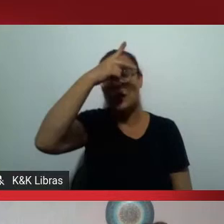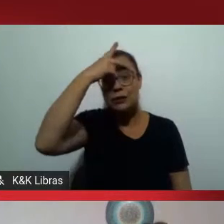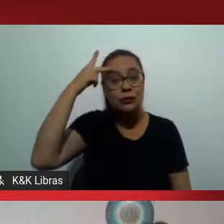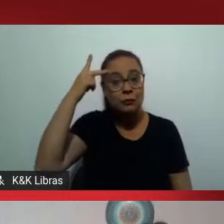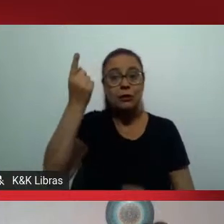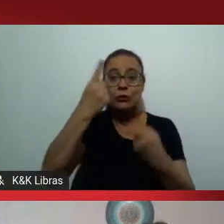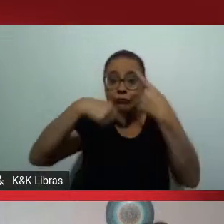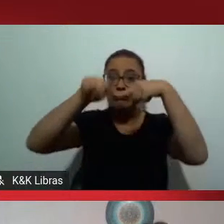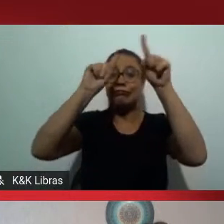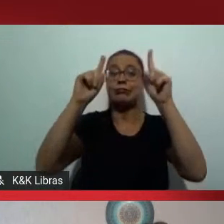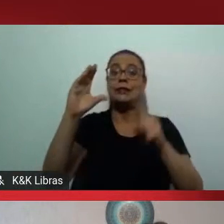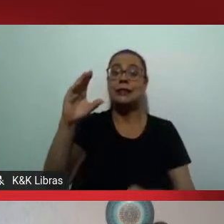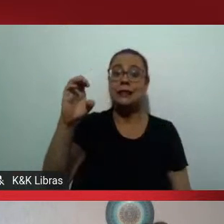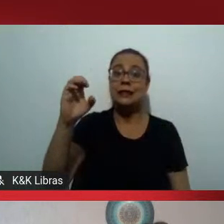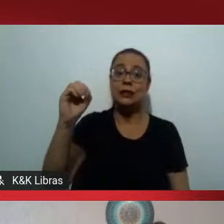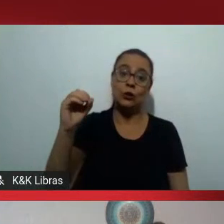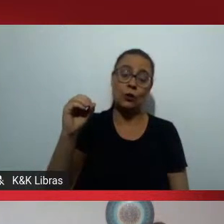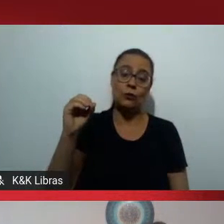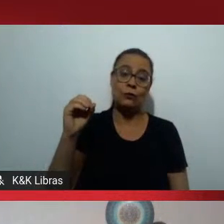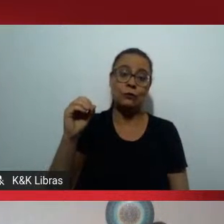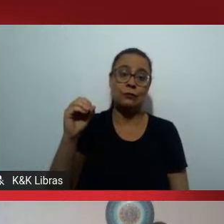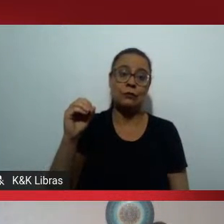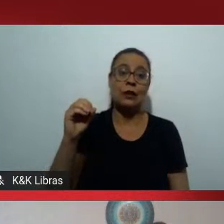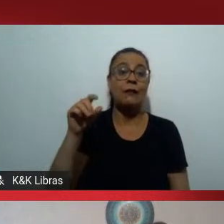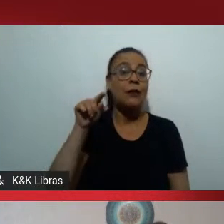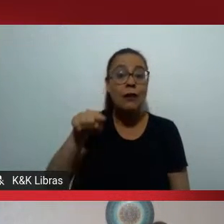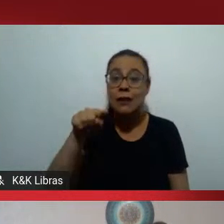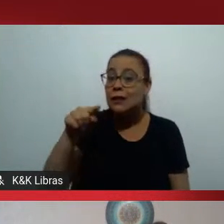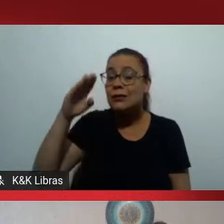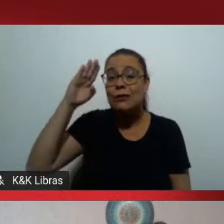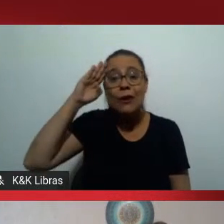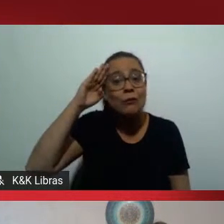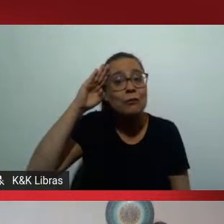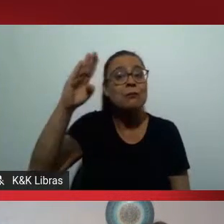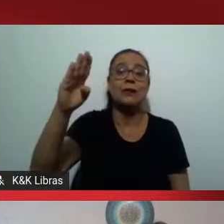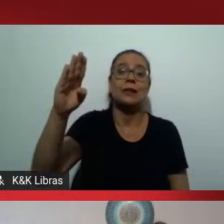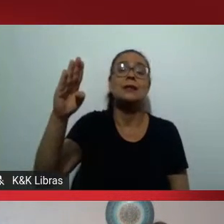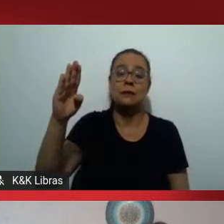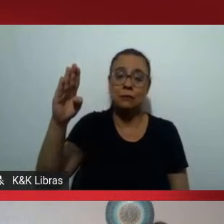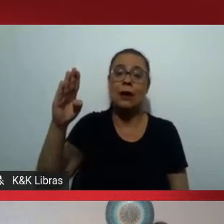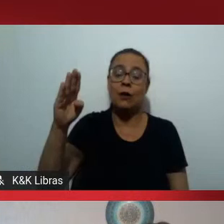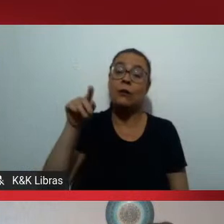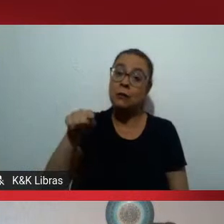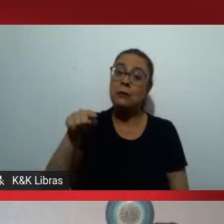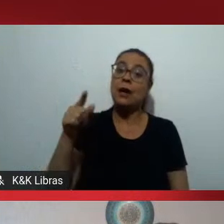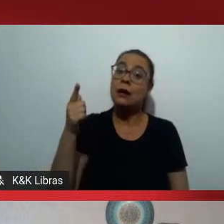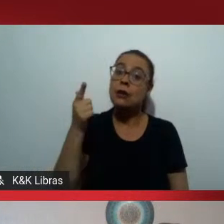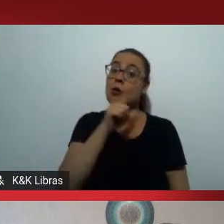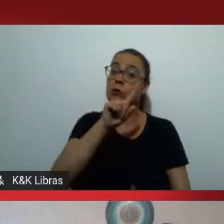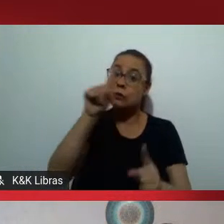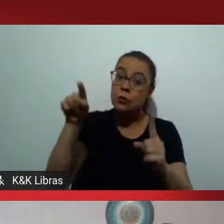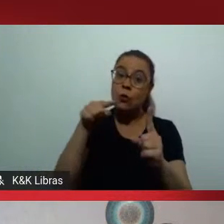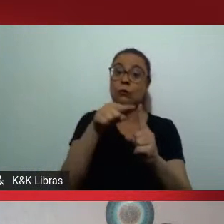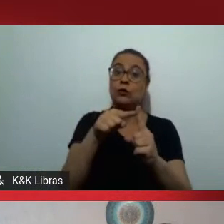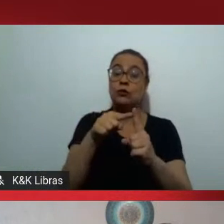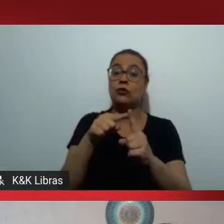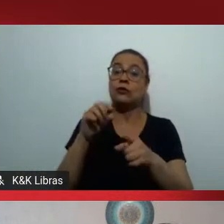sem que ele tenha um diploma de ensino superior. Essa é uma das premissas fundamentais para que ele consiga alcançar essa posição.